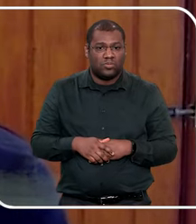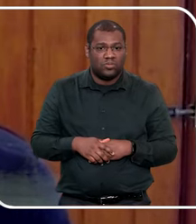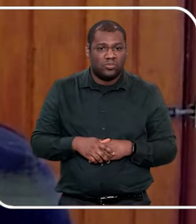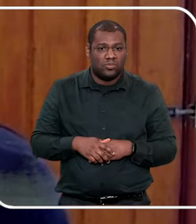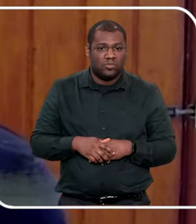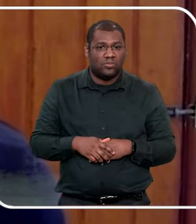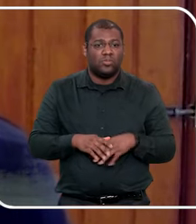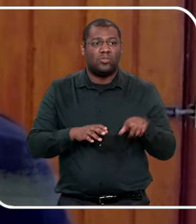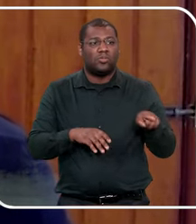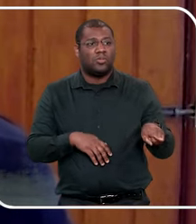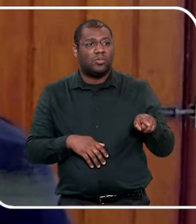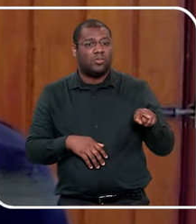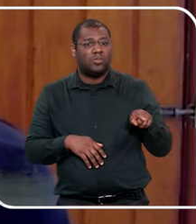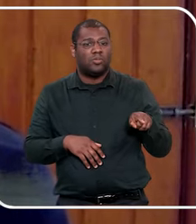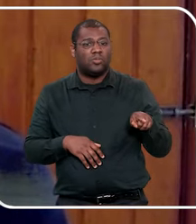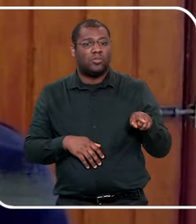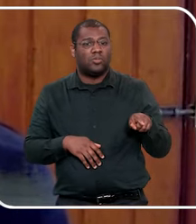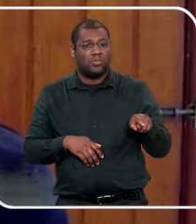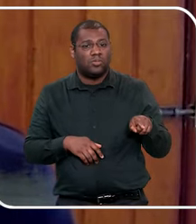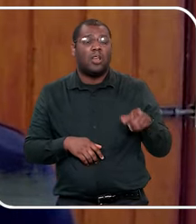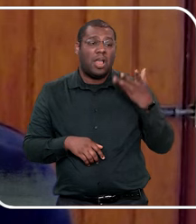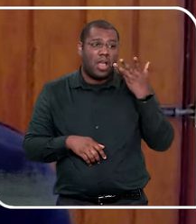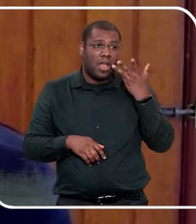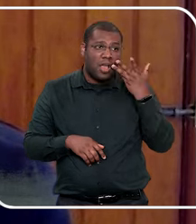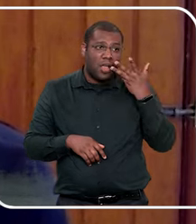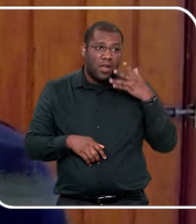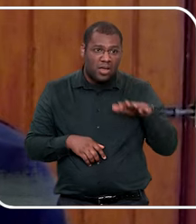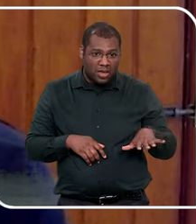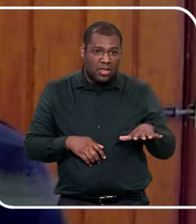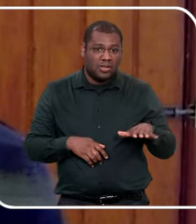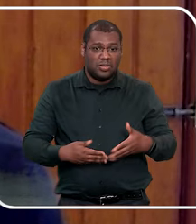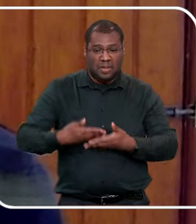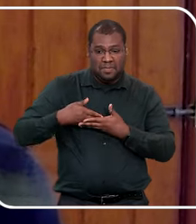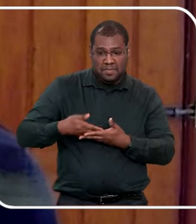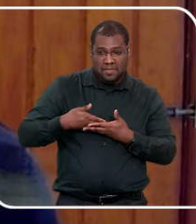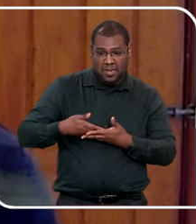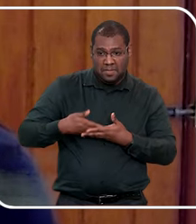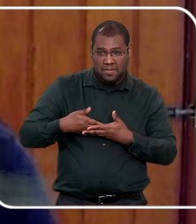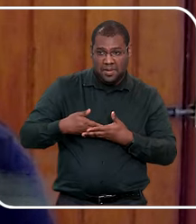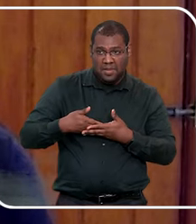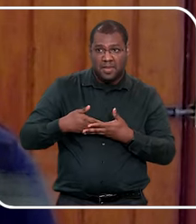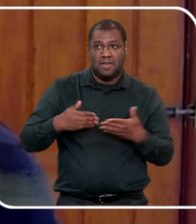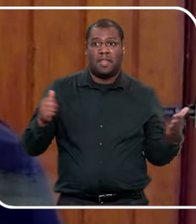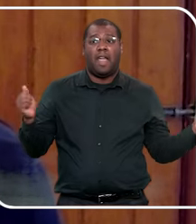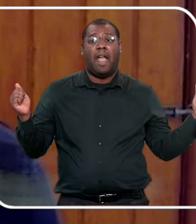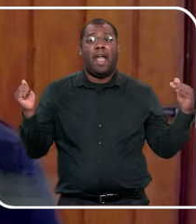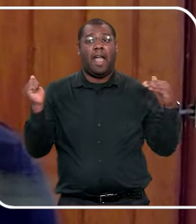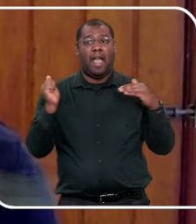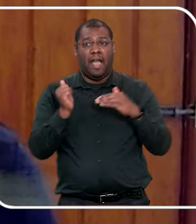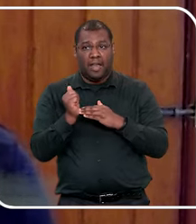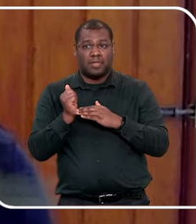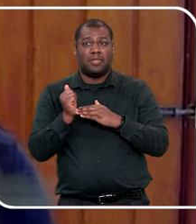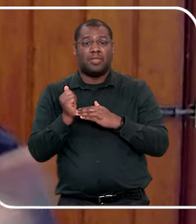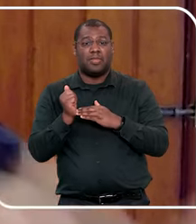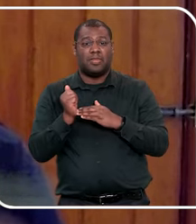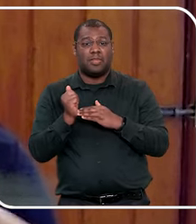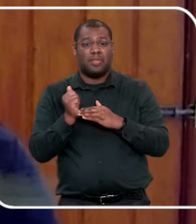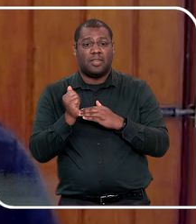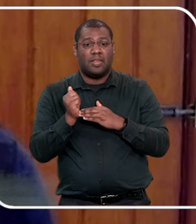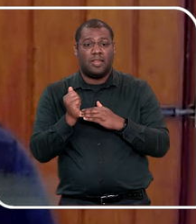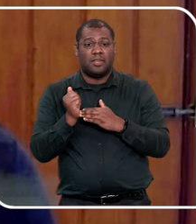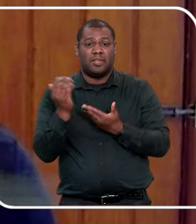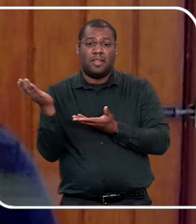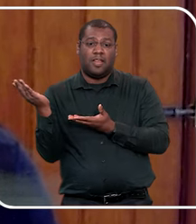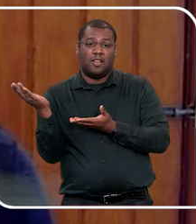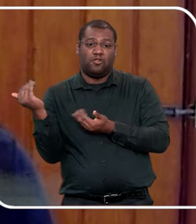desde que ela nasceu, ela acha que foi manipulada pelo irmão, né, então desde que ela tem lembrança, ela foi abusada, até chegar